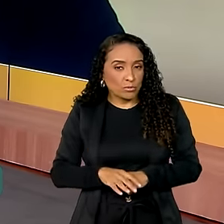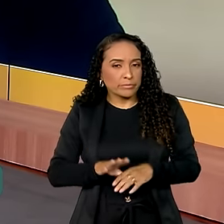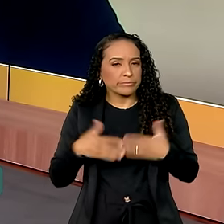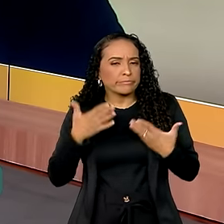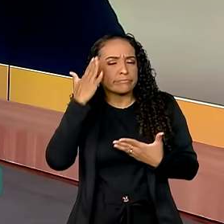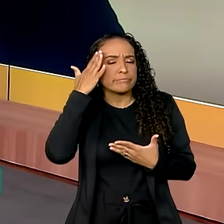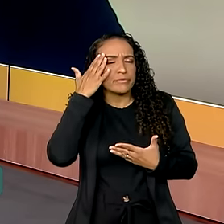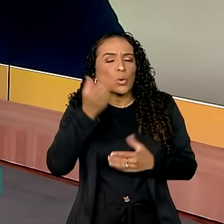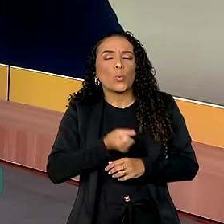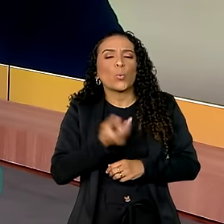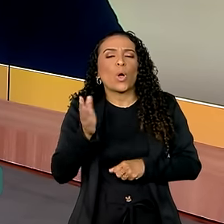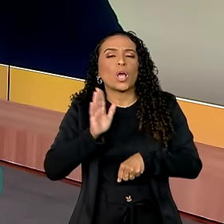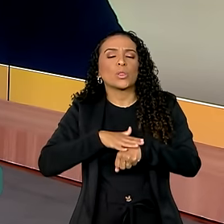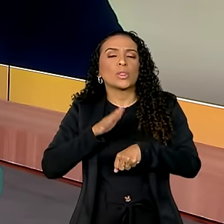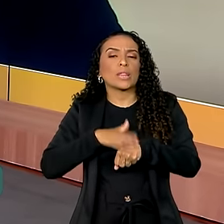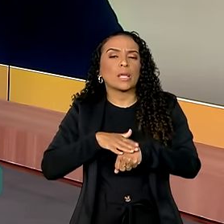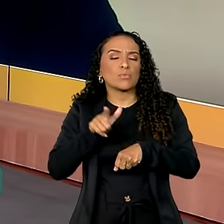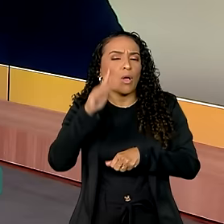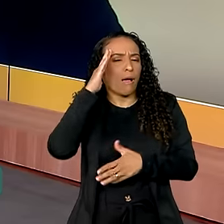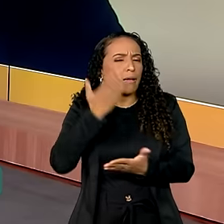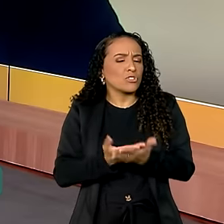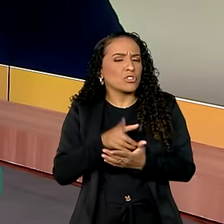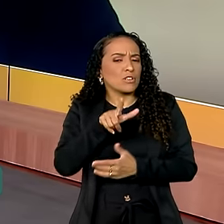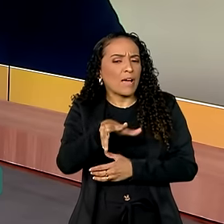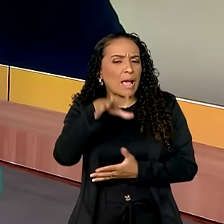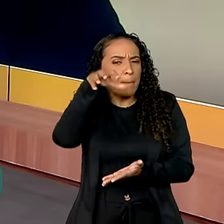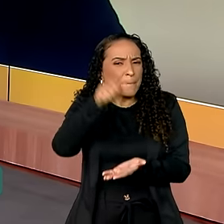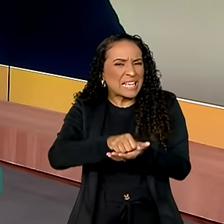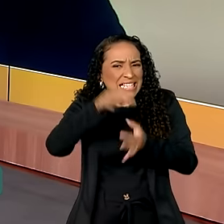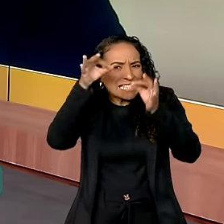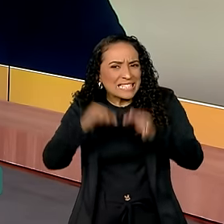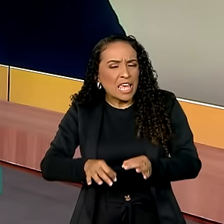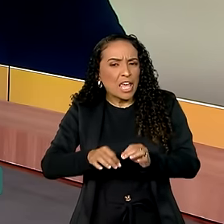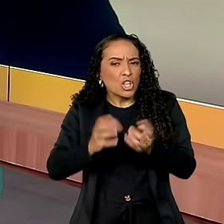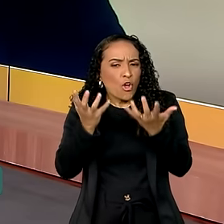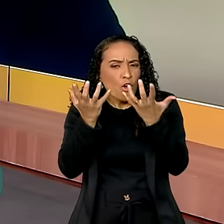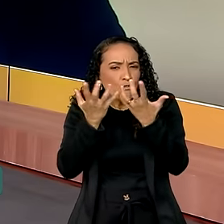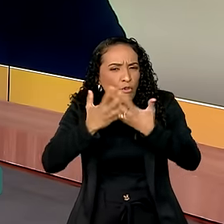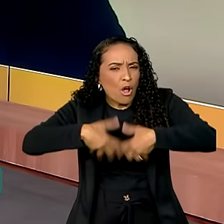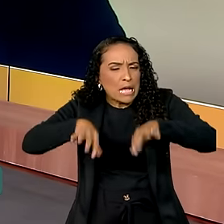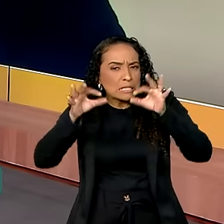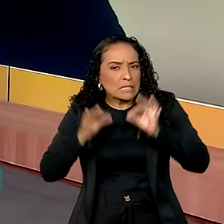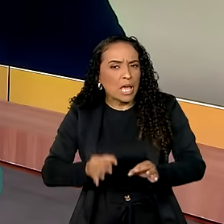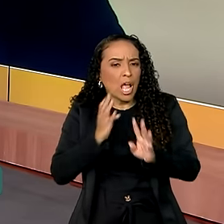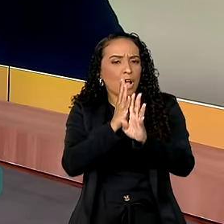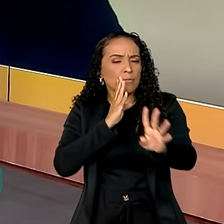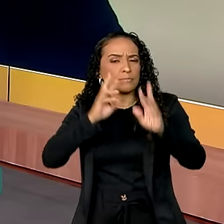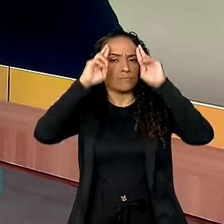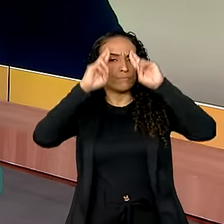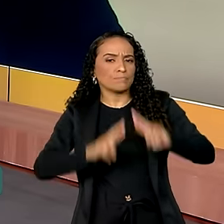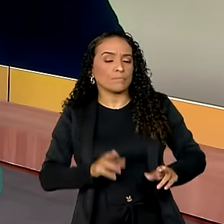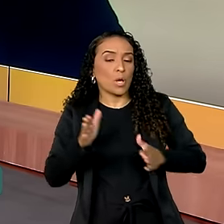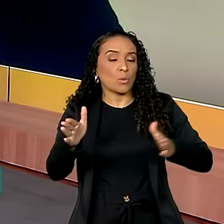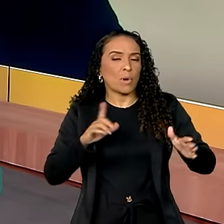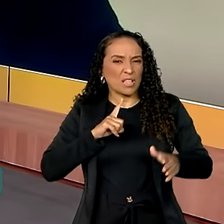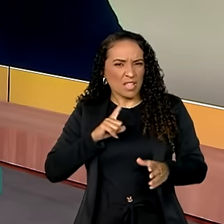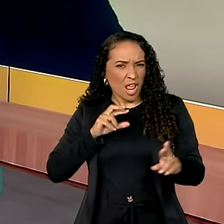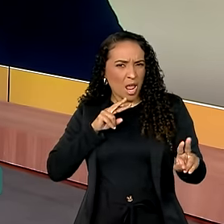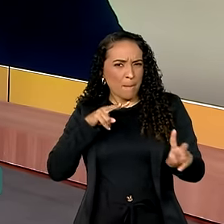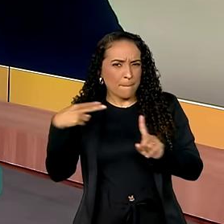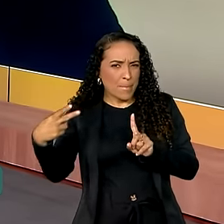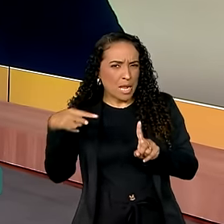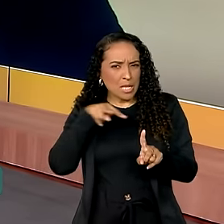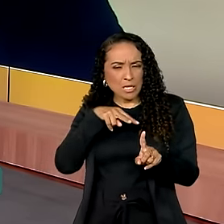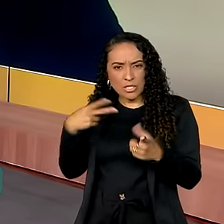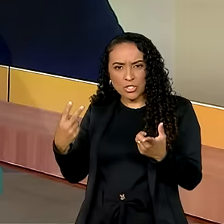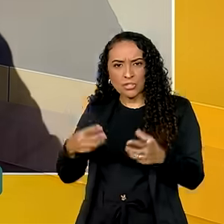Quero saber em quanto tempo o senhor acredita que isso vai estar em pleno funcionamento, essa fila vai estar sendo respeitada nesse prazo. Há uma perspectiva para